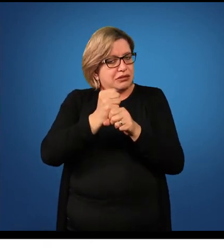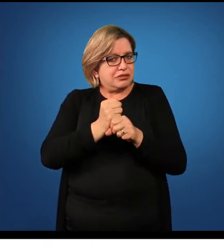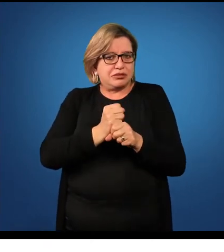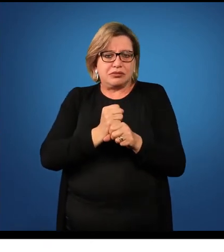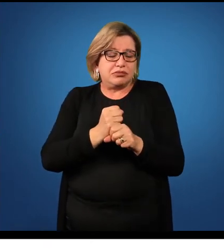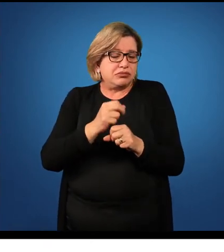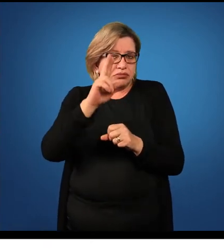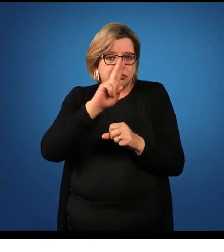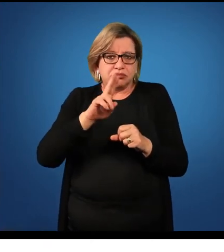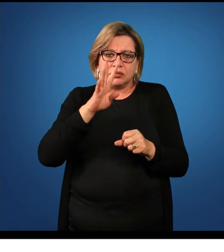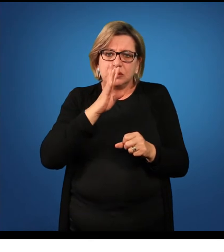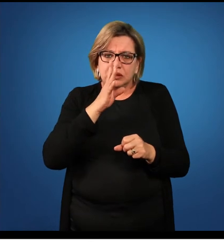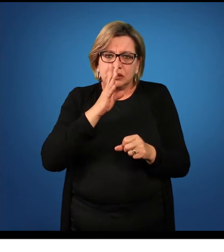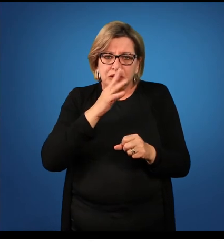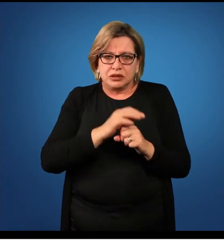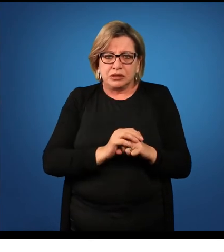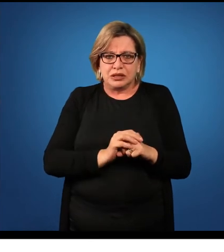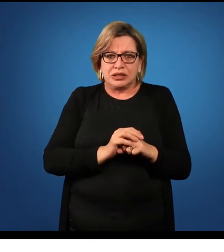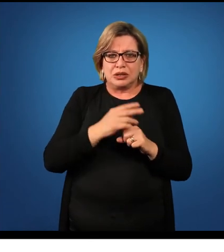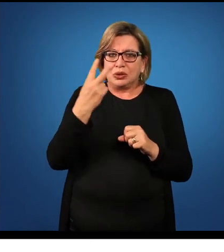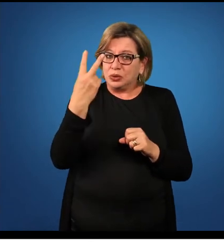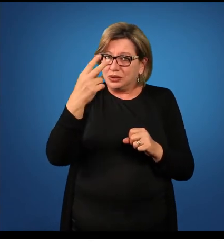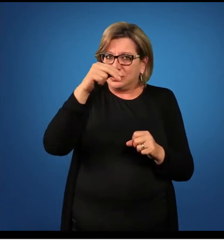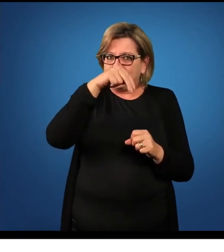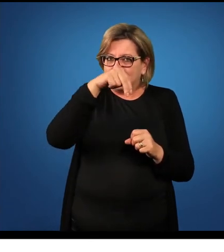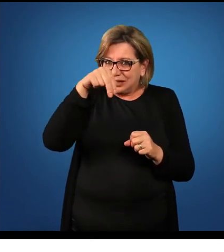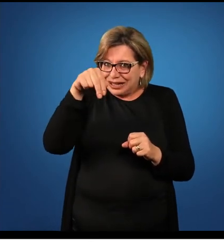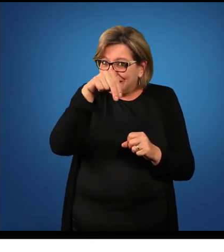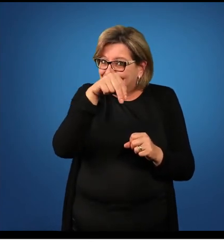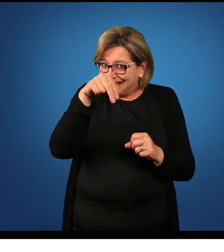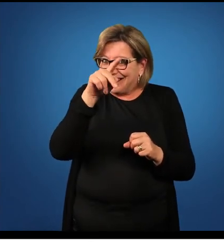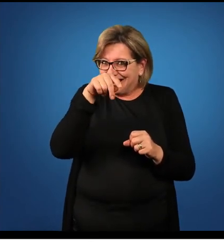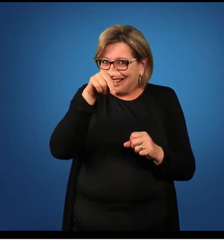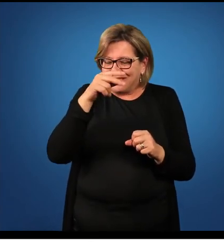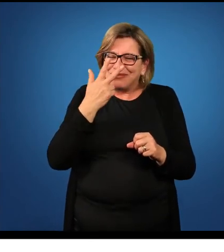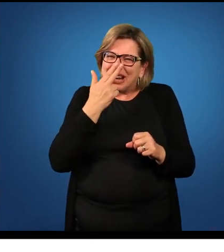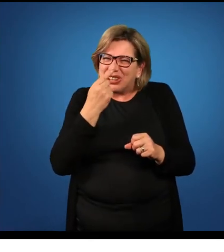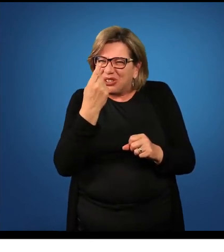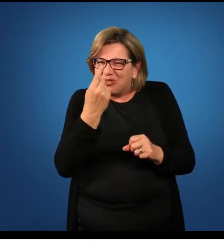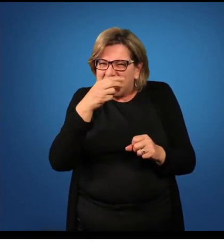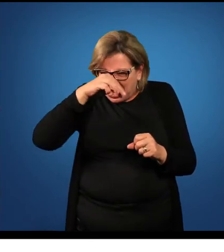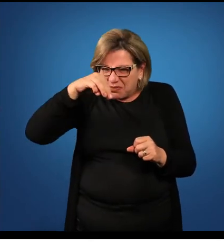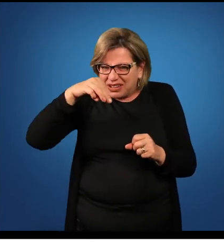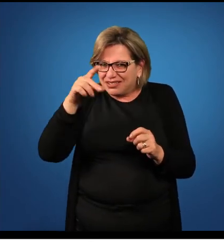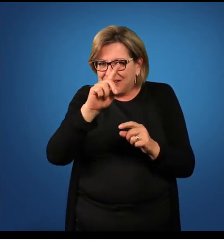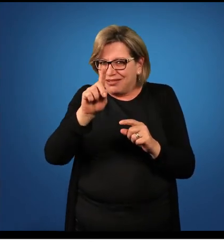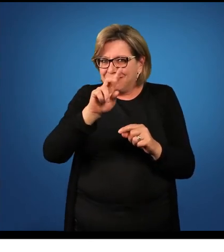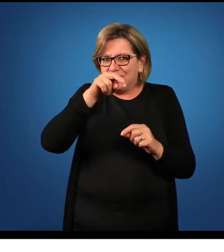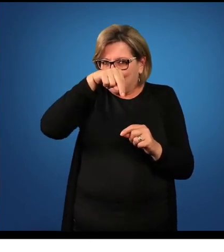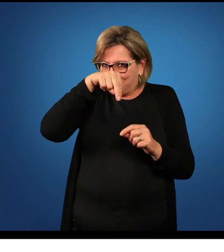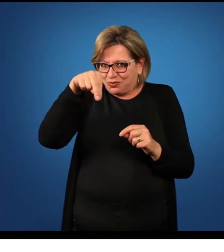acusativo dois n's aqui parece um m mas são dois n's anos